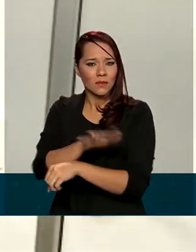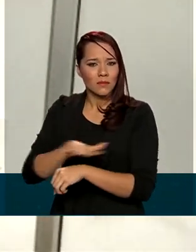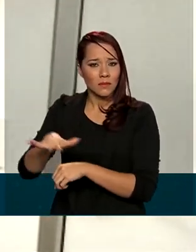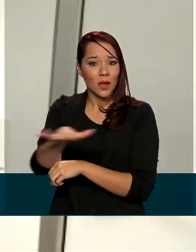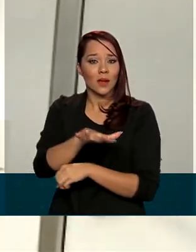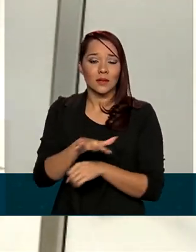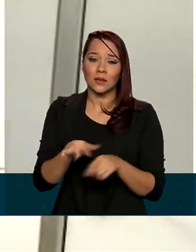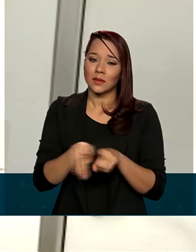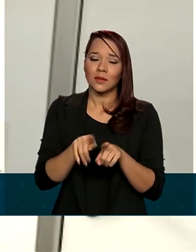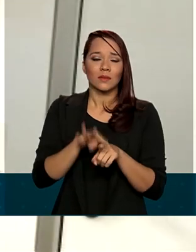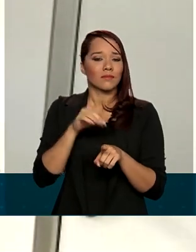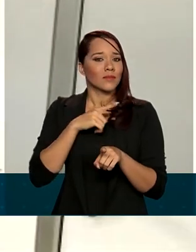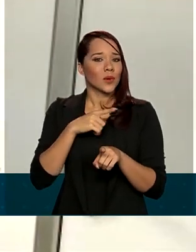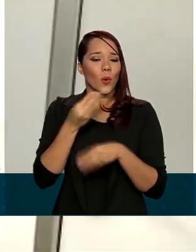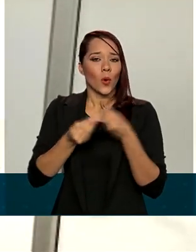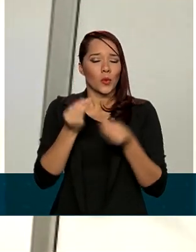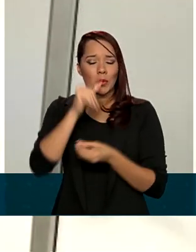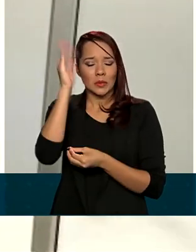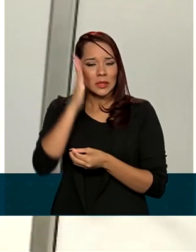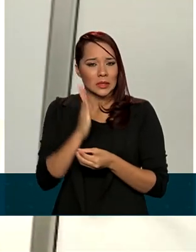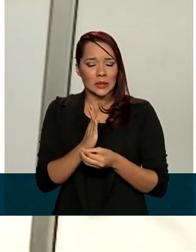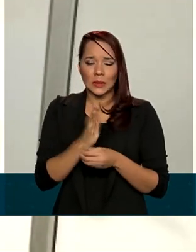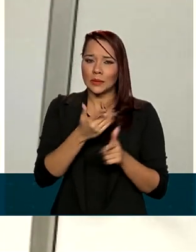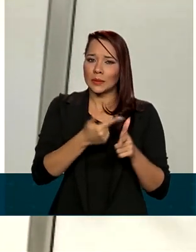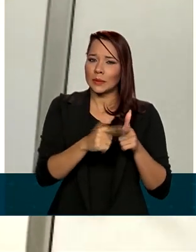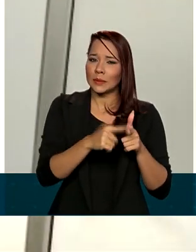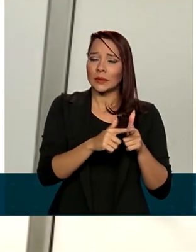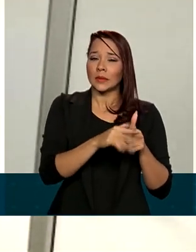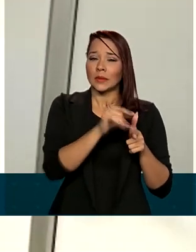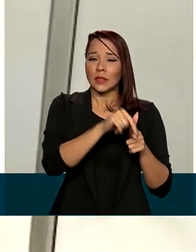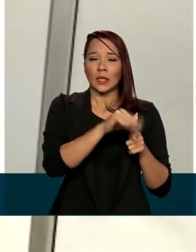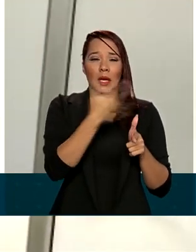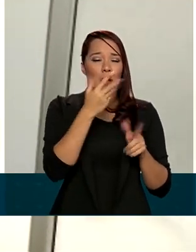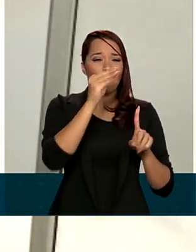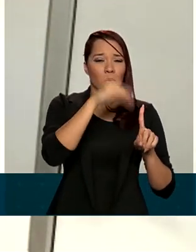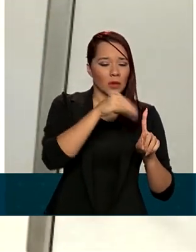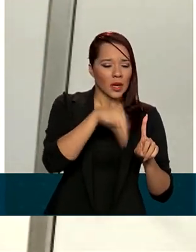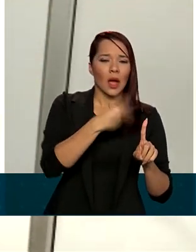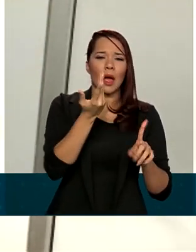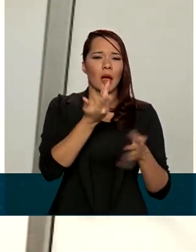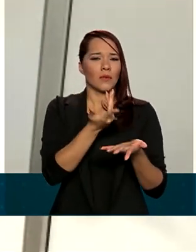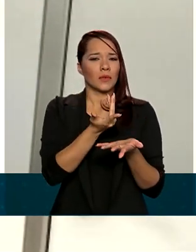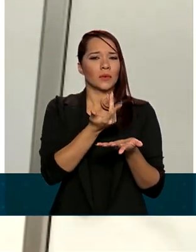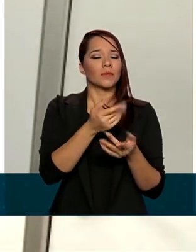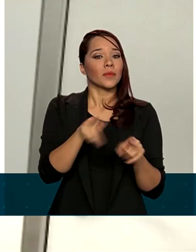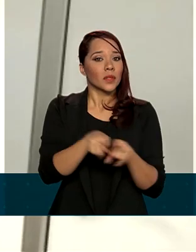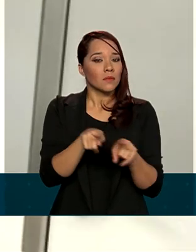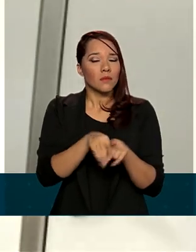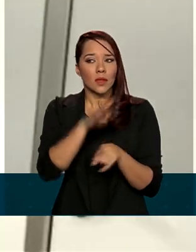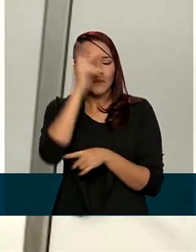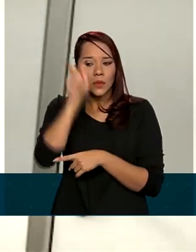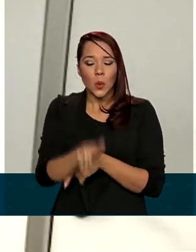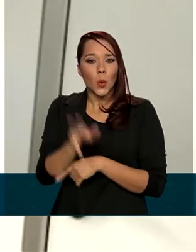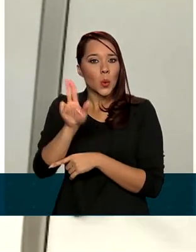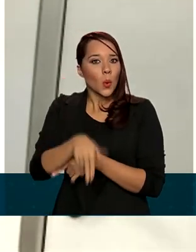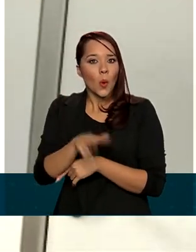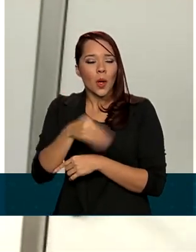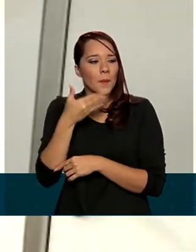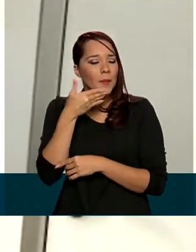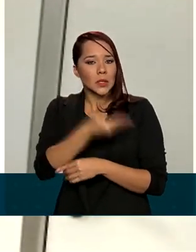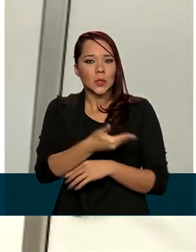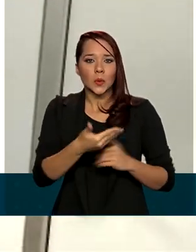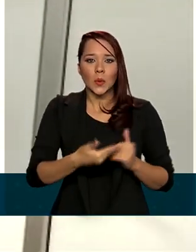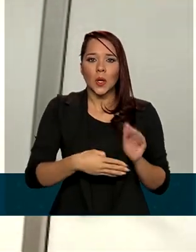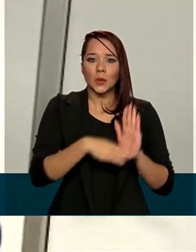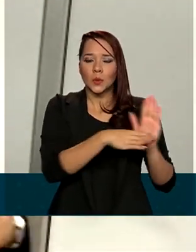ela mergulhou no Brasil profundo. Ela foi naquele que é ultra-vulnerável, não-vulnerável, naquele que nunca procurou apoio